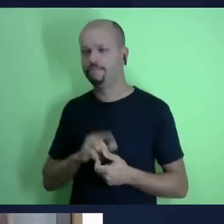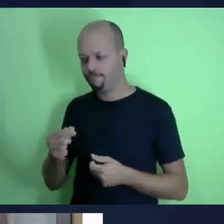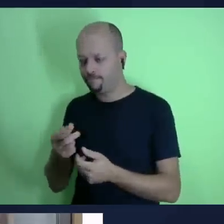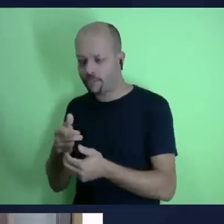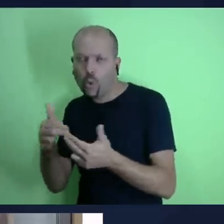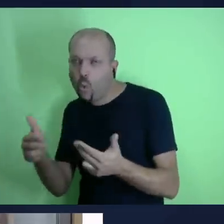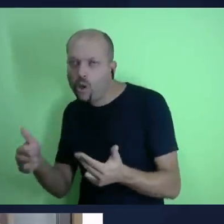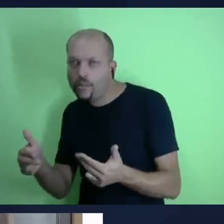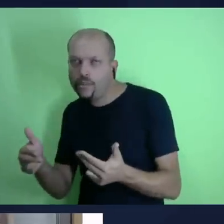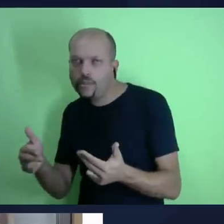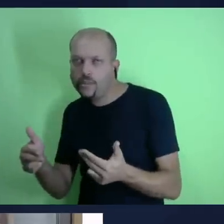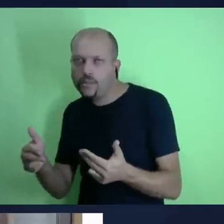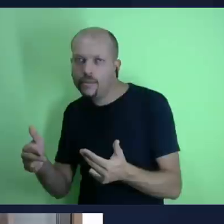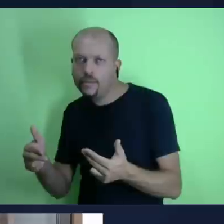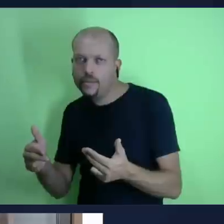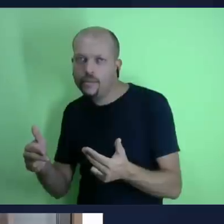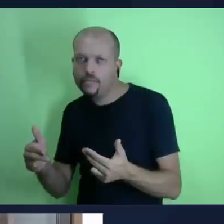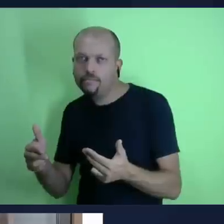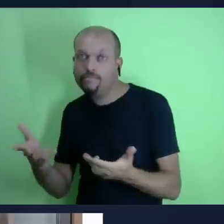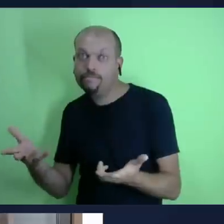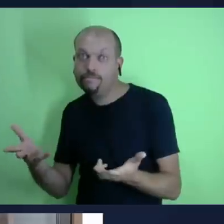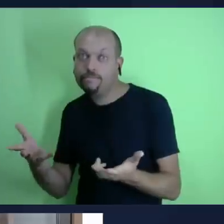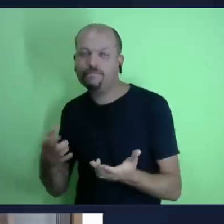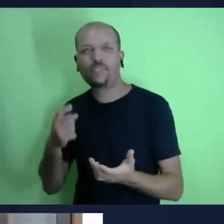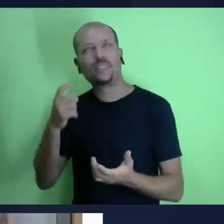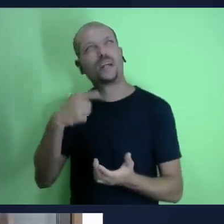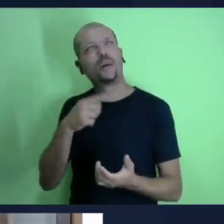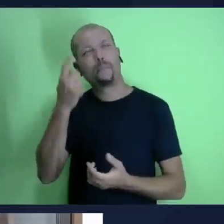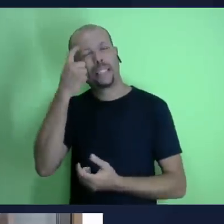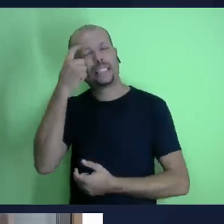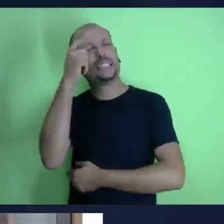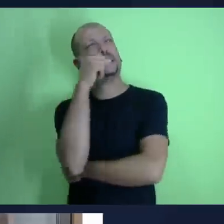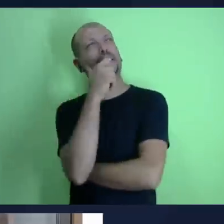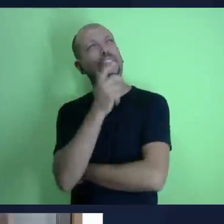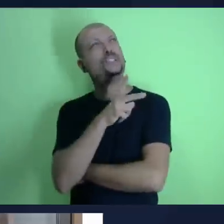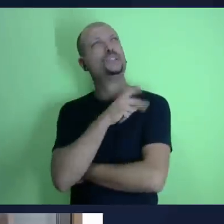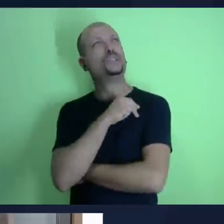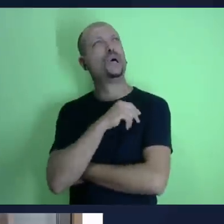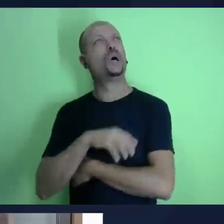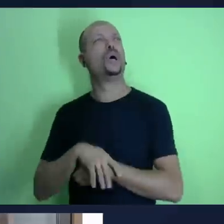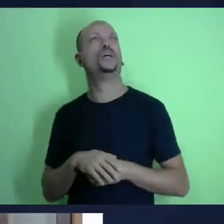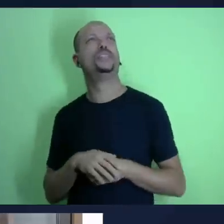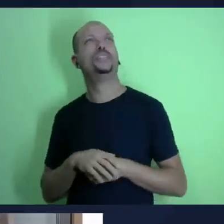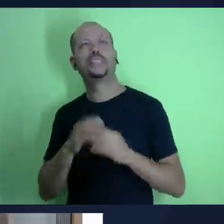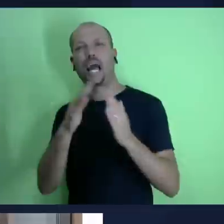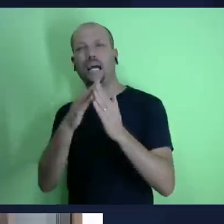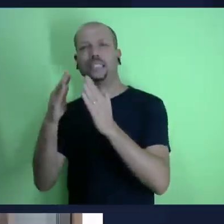né e a gente vê o quanto se faz por causa do dinheiro né